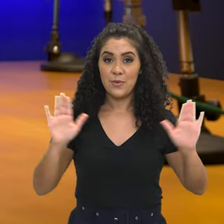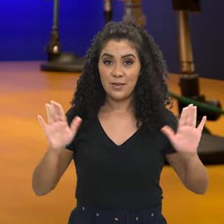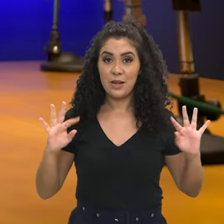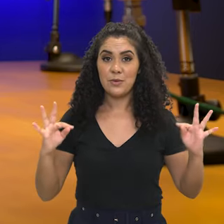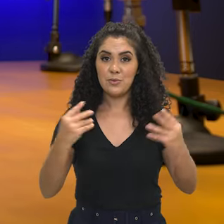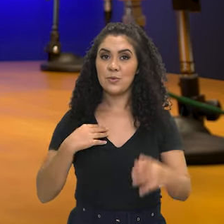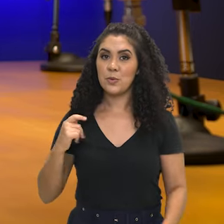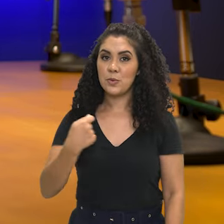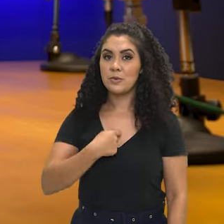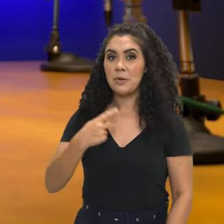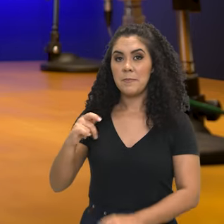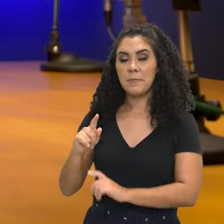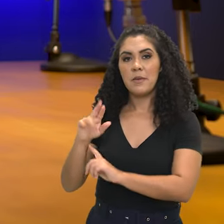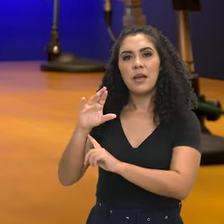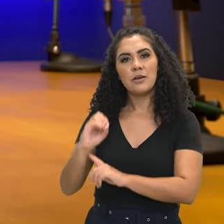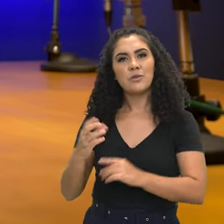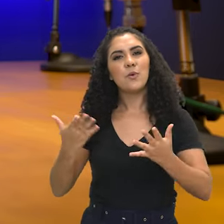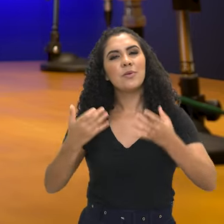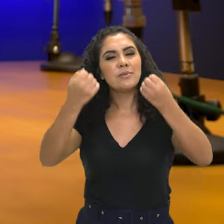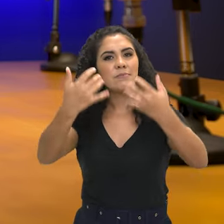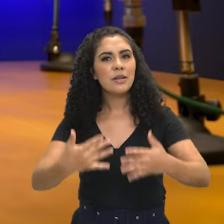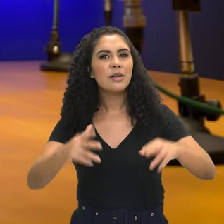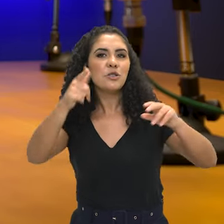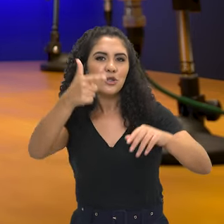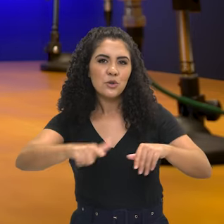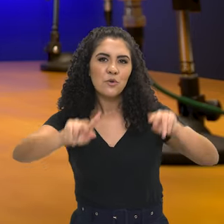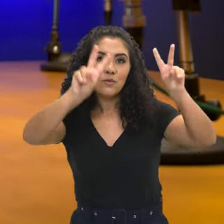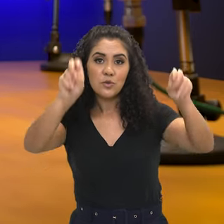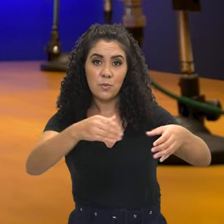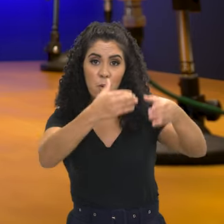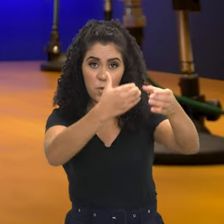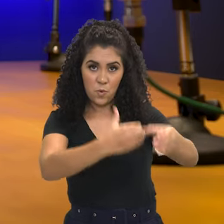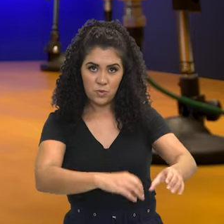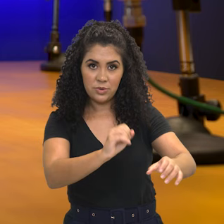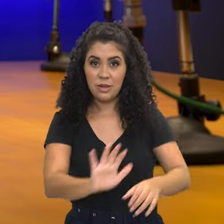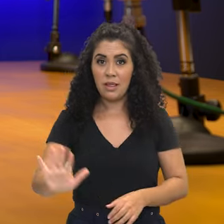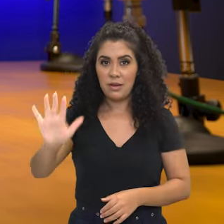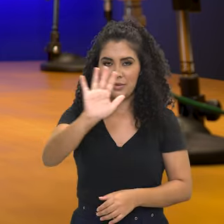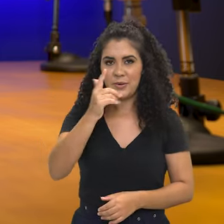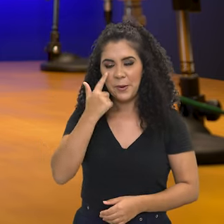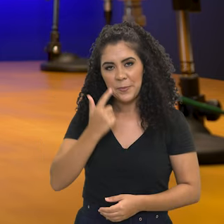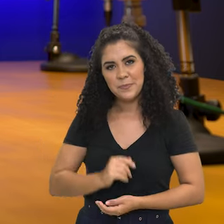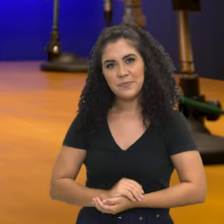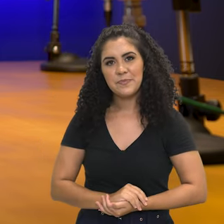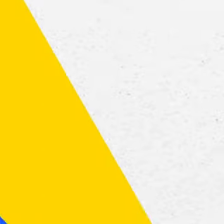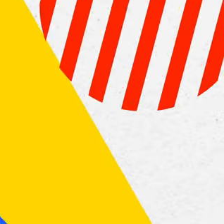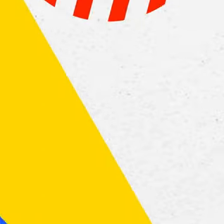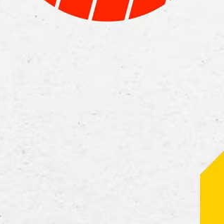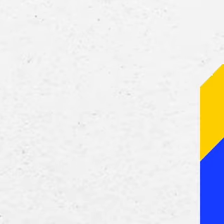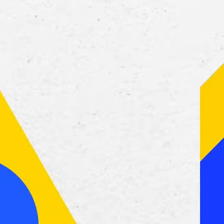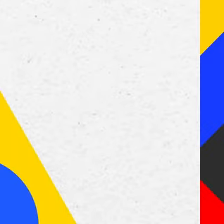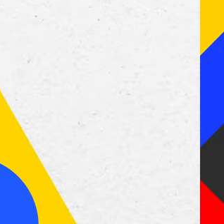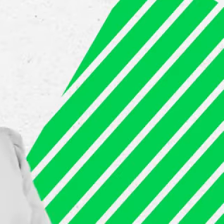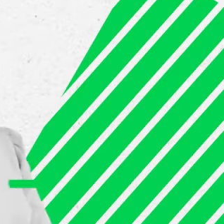Olá a todos, Pedro Assunção Alves, mais uma vez falando aqui para vocês do concurso Público Nacional Unificado.